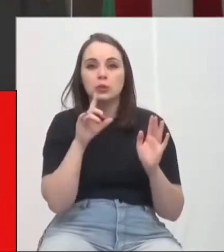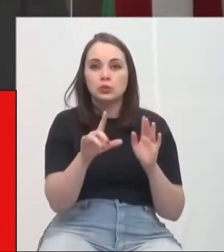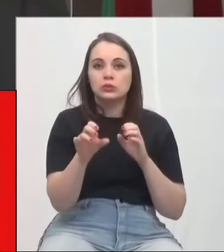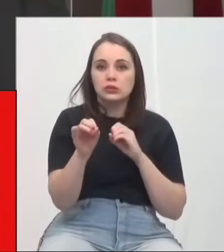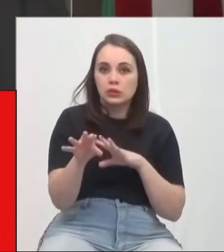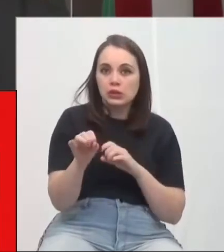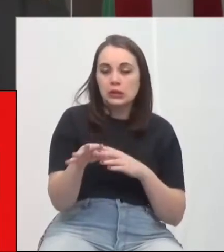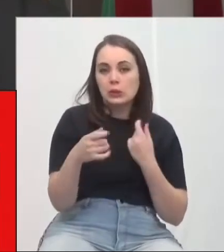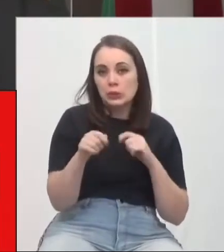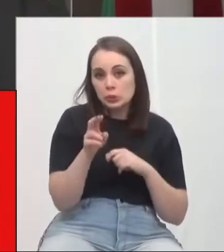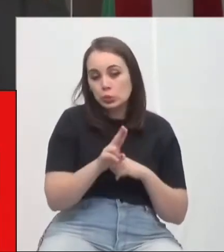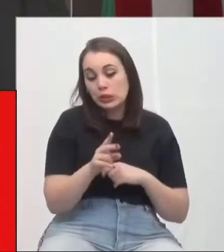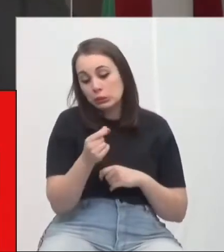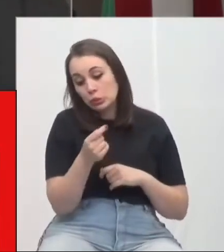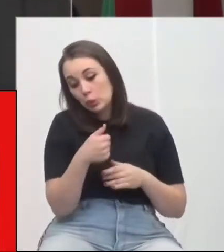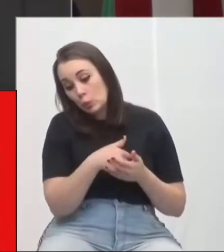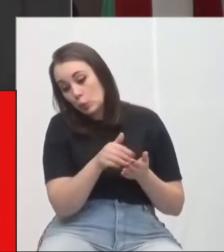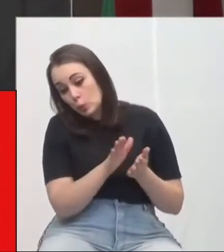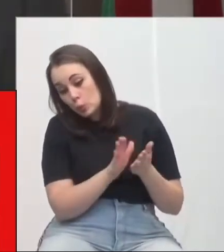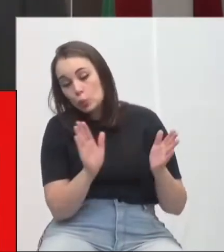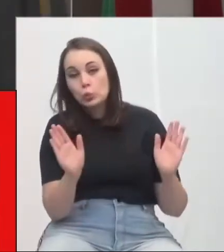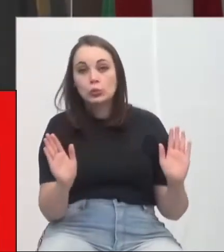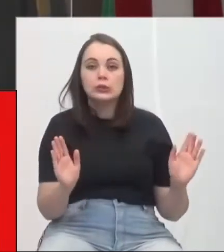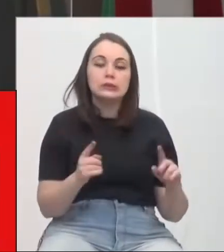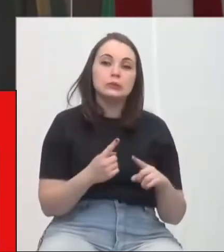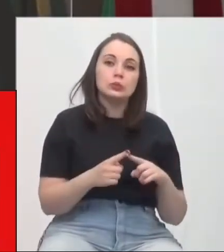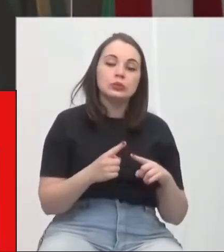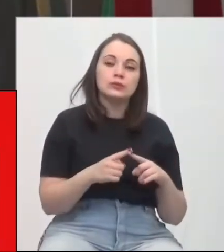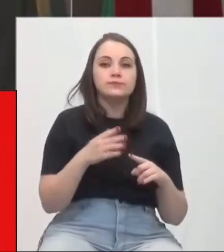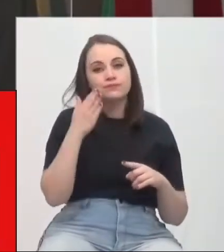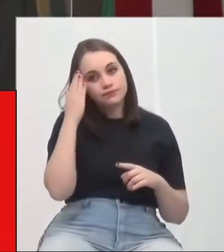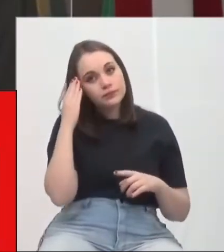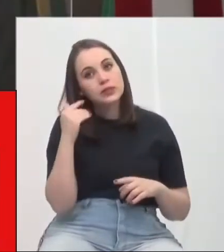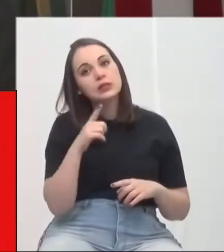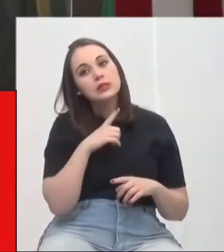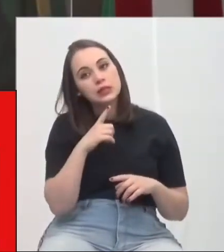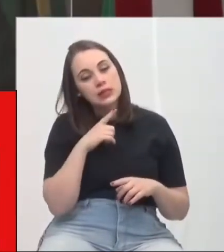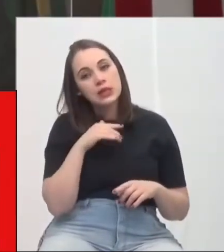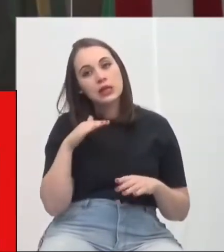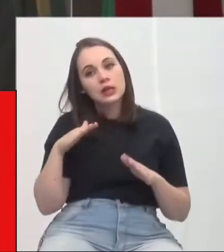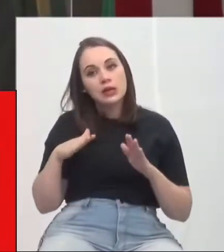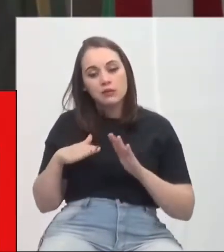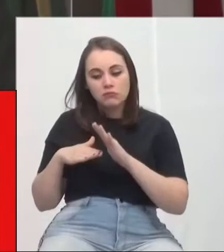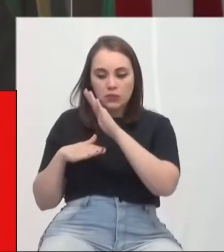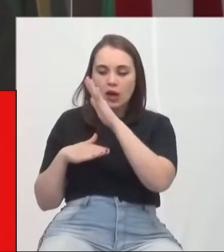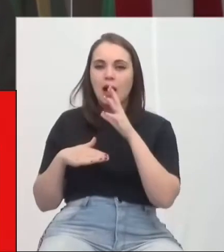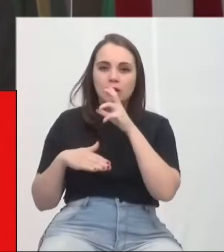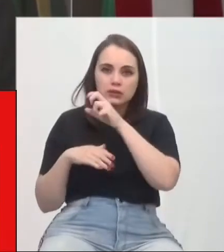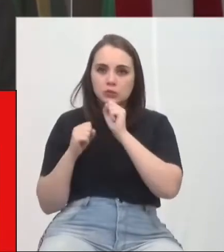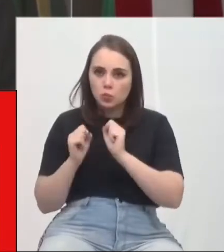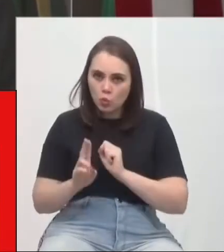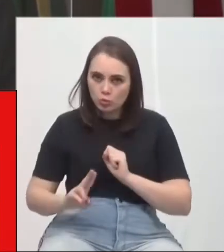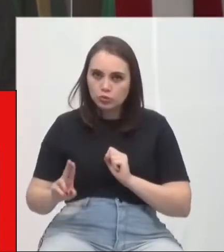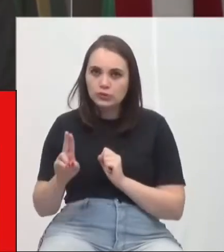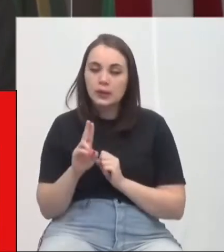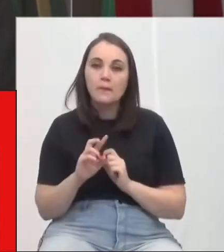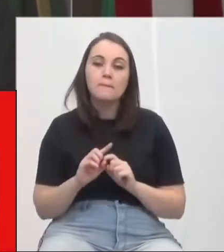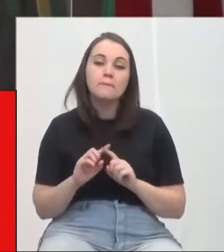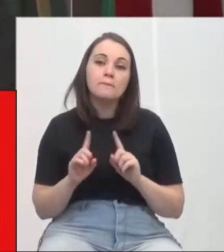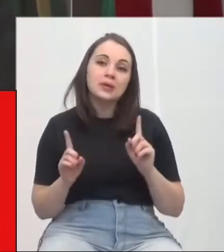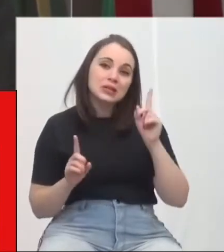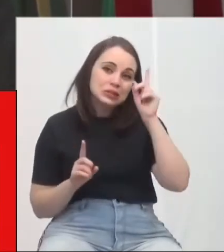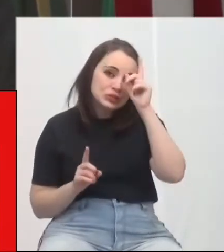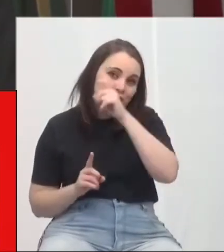que mexer um pouco no bolso, senhor presidente. Porque sabemos que tem a velocidade permitida, e é